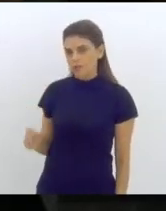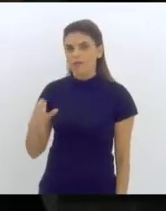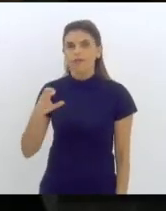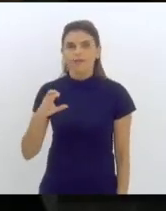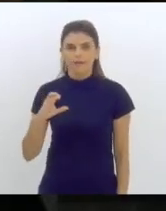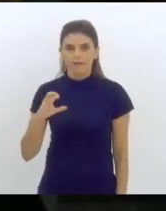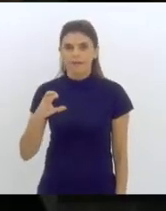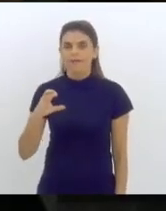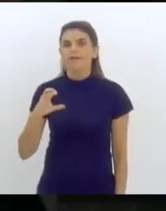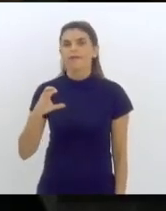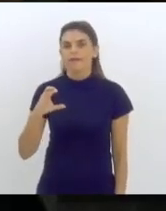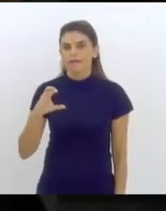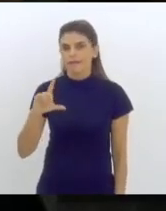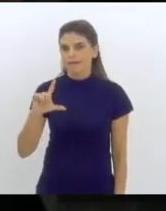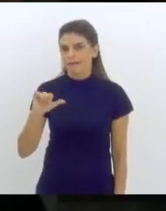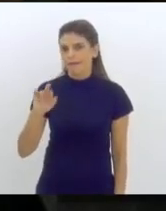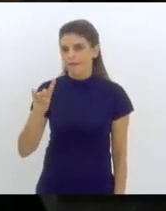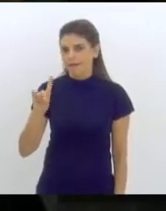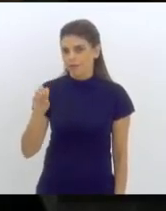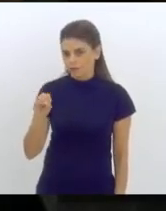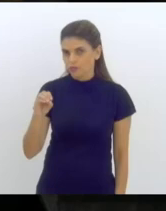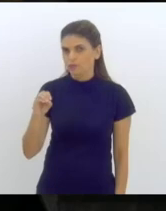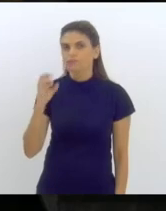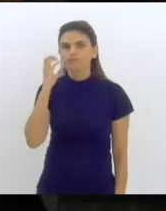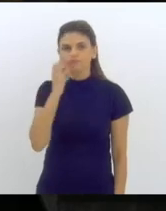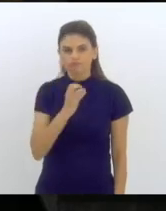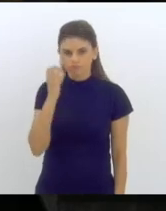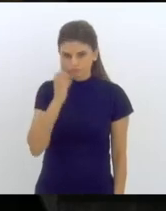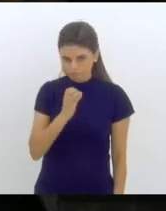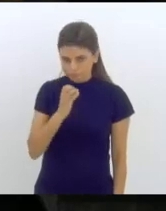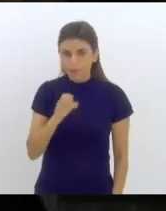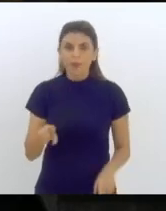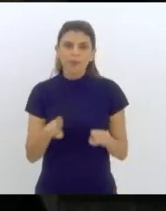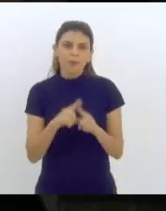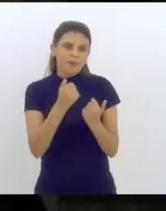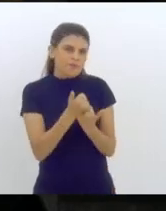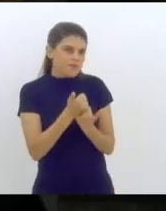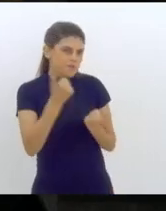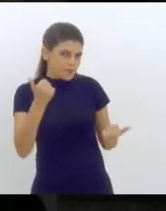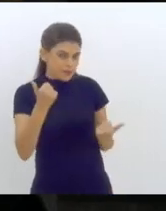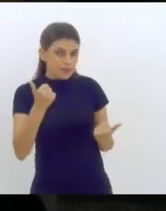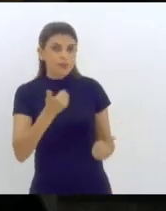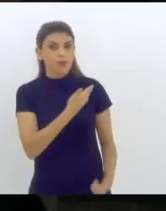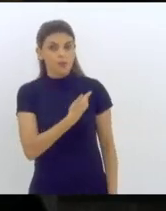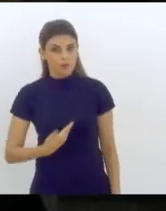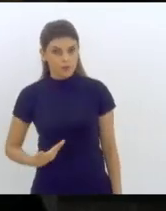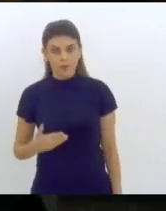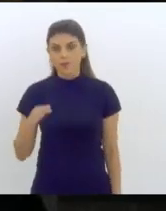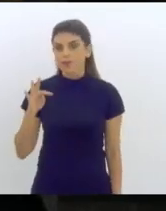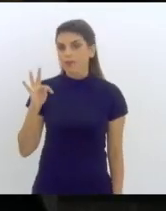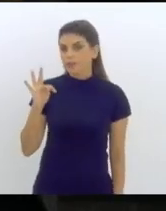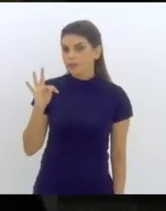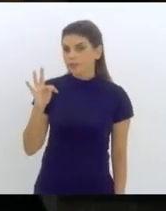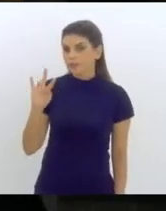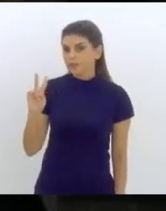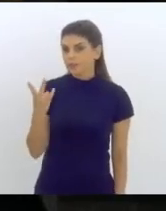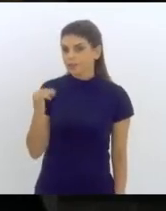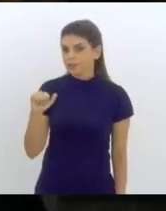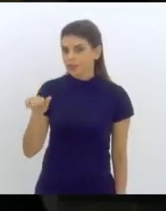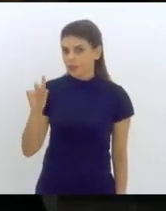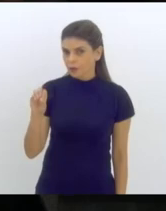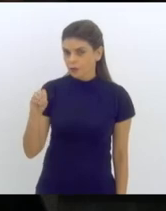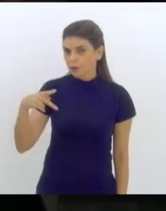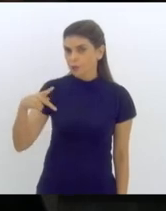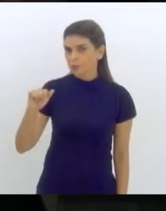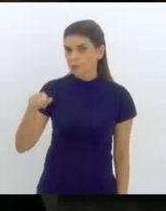Cláudio Castro, pelo seu vice-governador Tiago Pampolha e